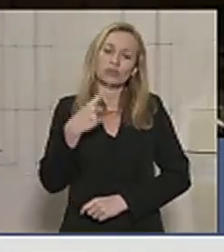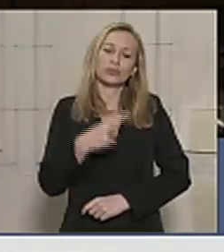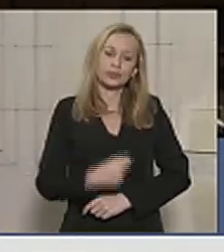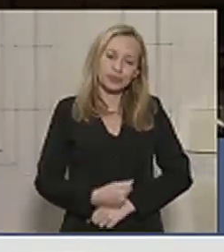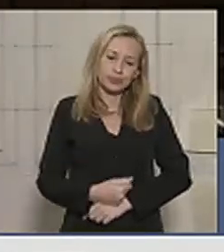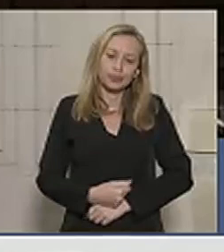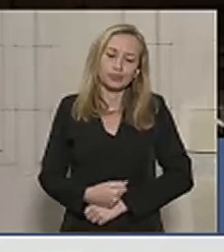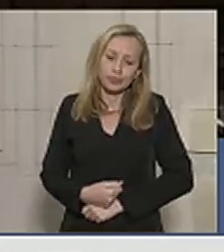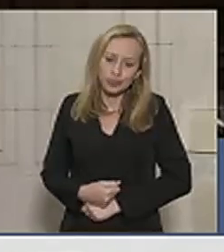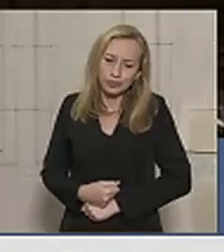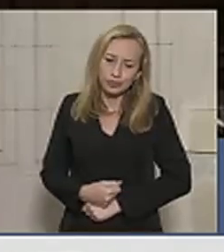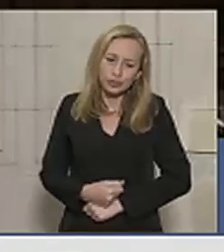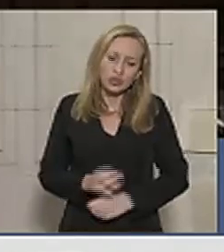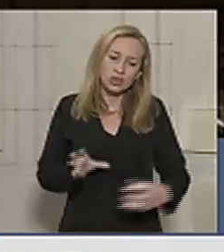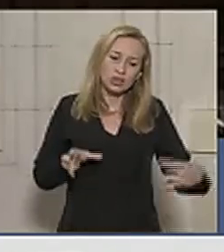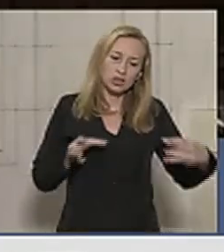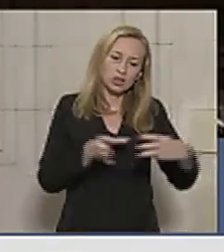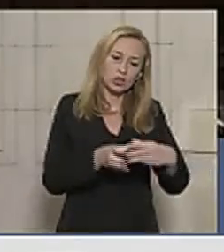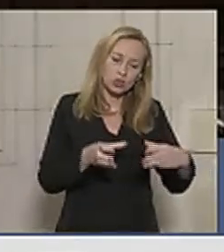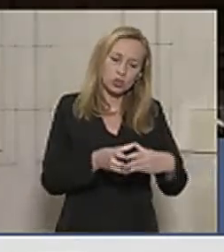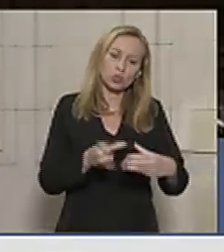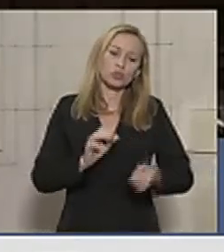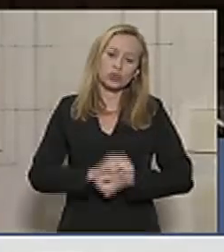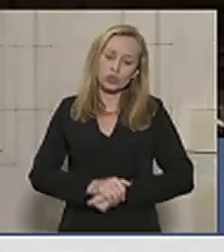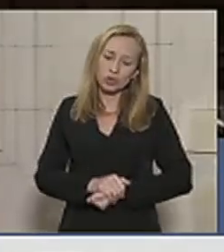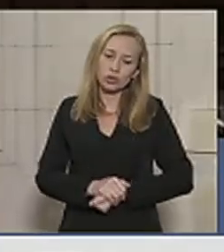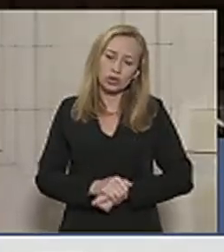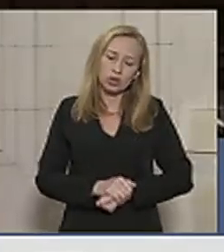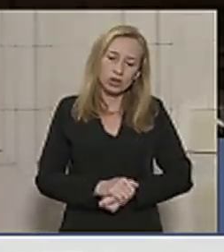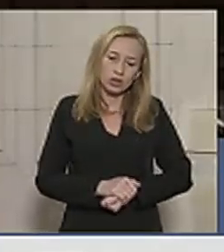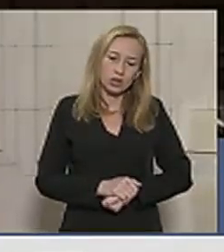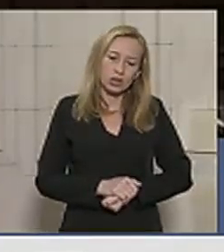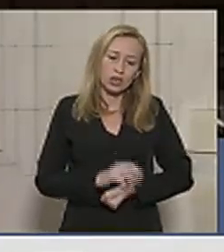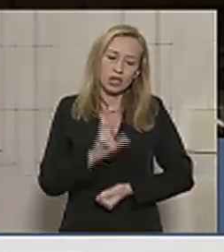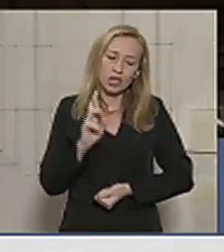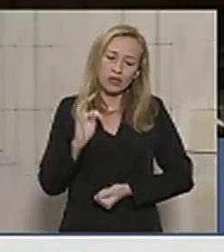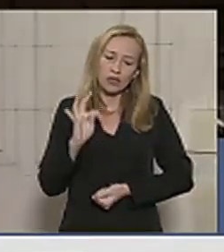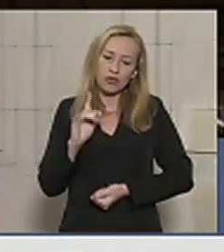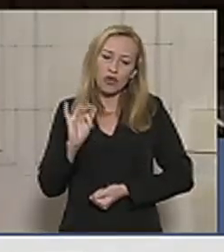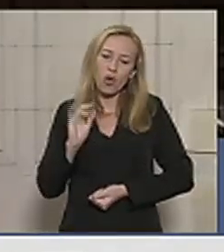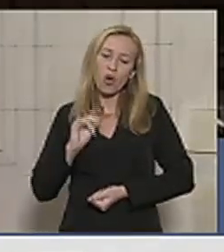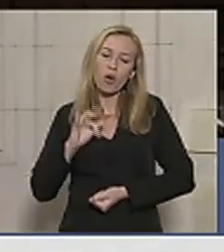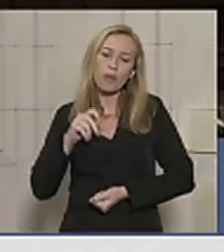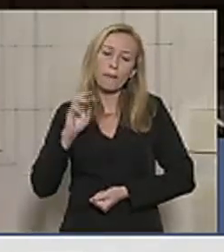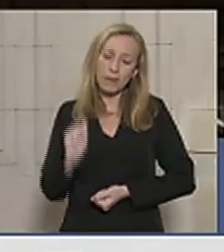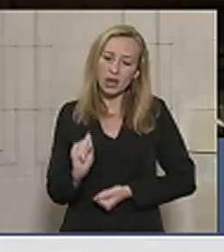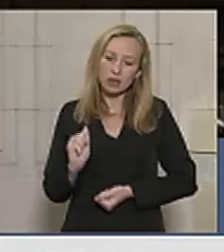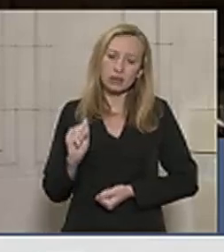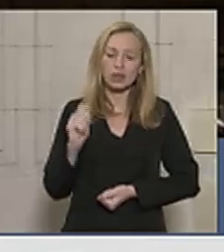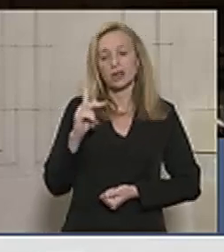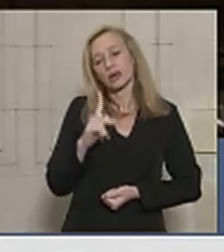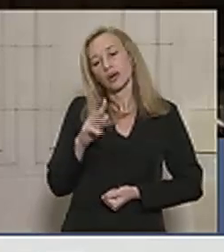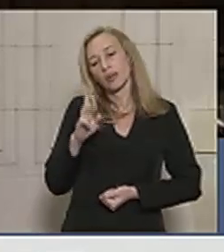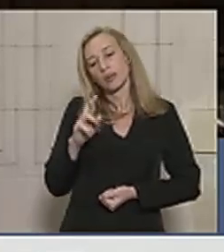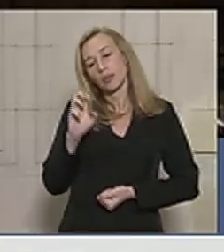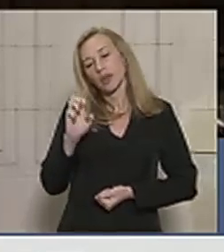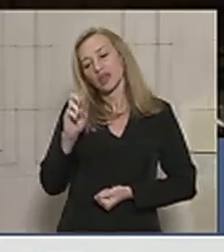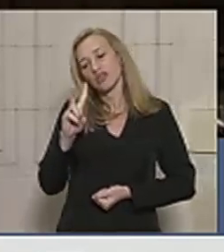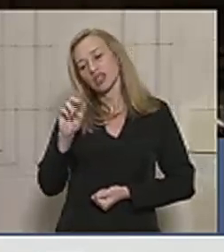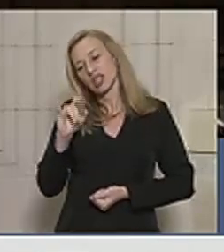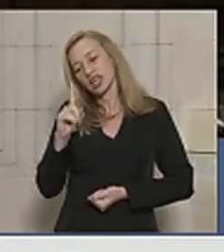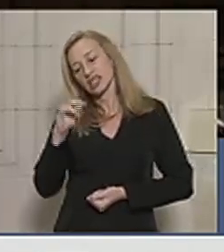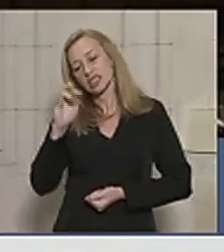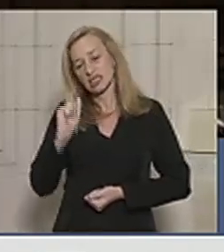pantomima desses grupos no que se refere à reforma da Previdência. Talvez a reforma da Previdência seja